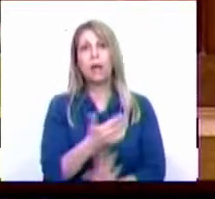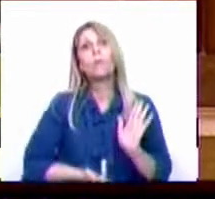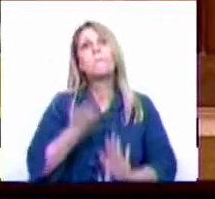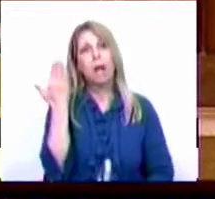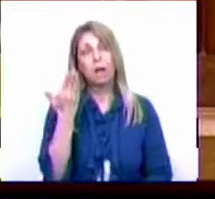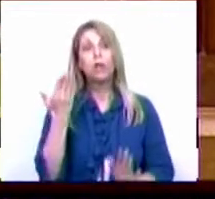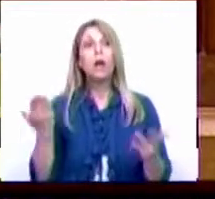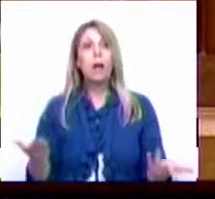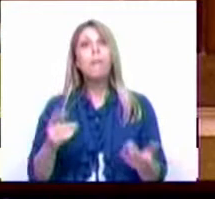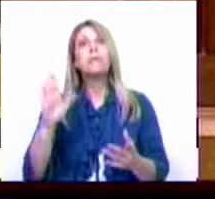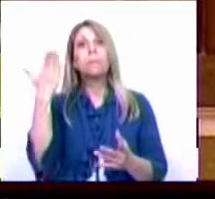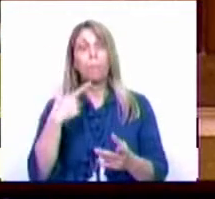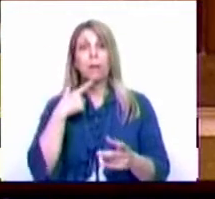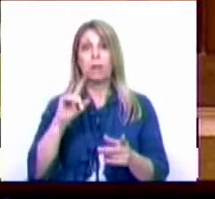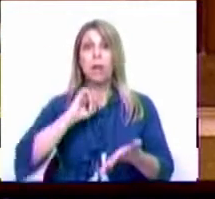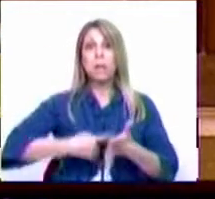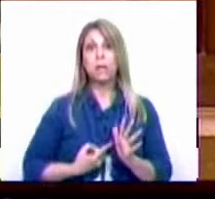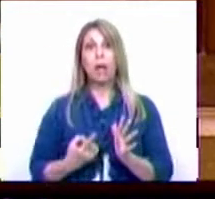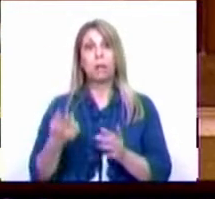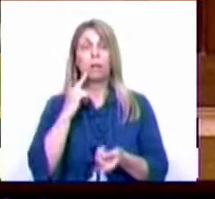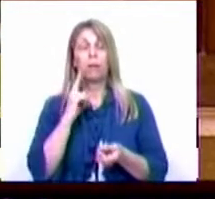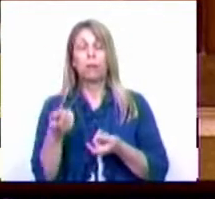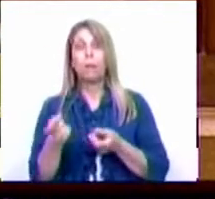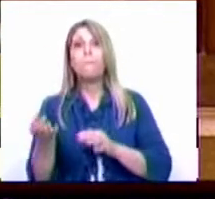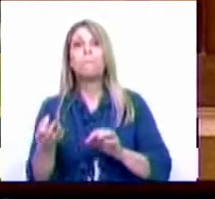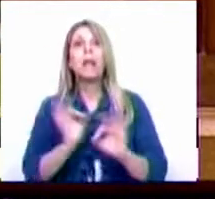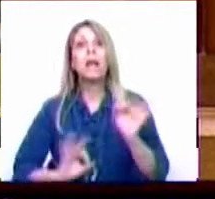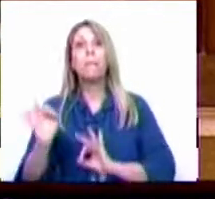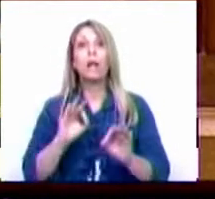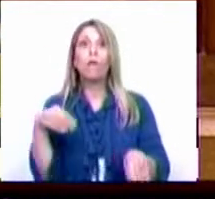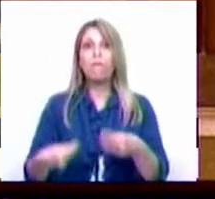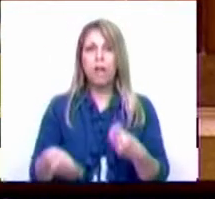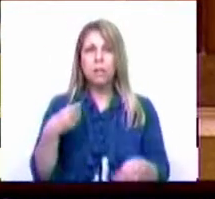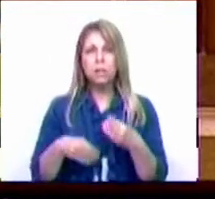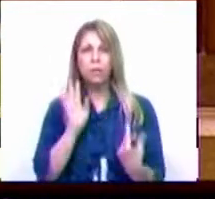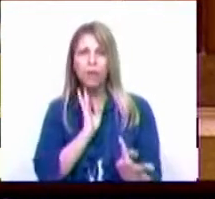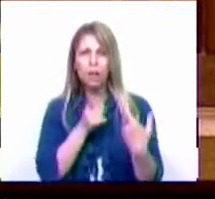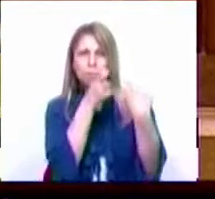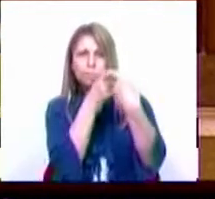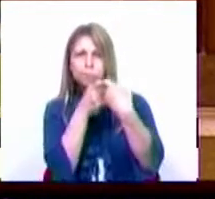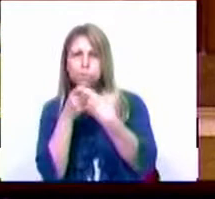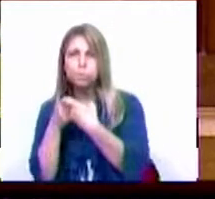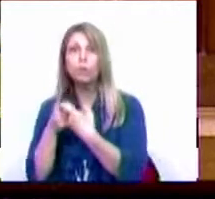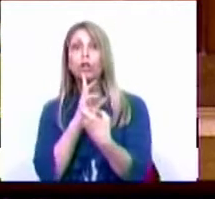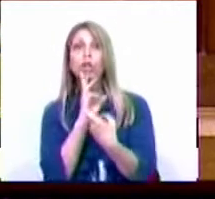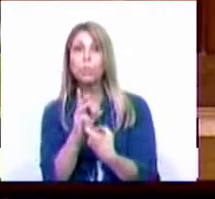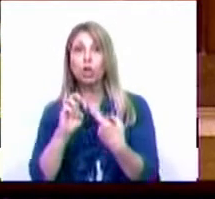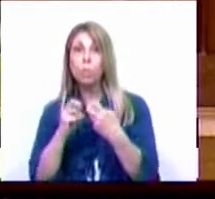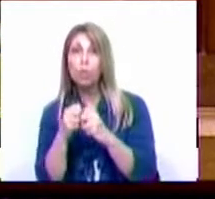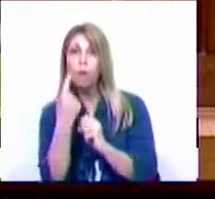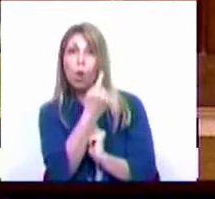capacidade de planeamento flexível e também a humildade de corrigir e calibrar dentro daquilo que é a resposta proporcional a cada problema que